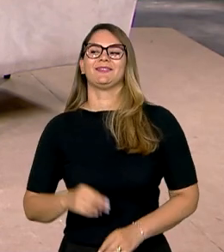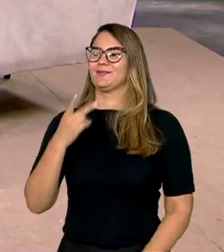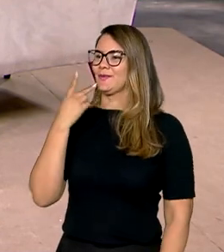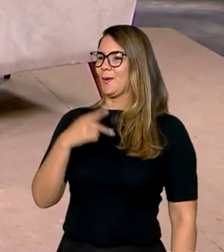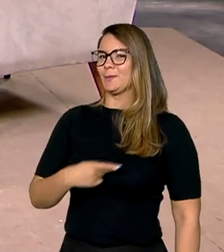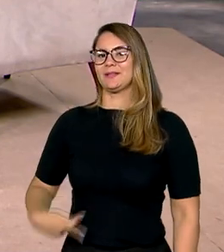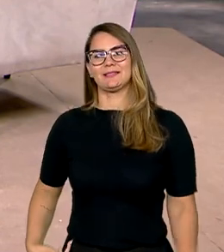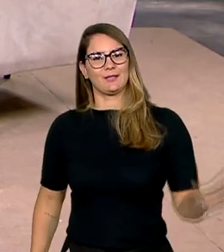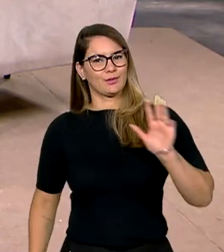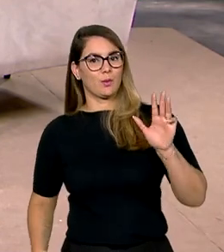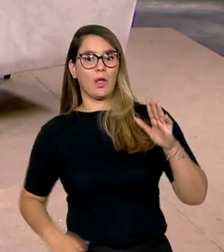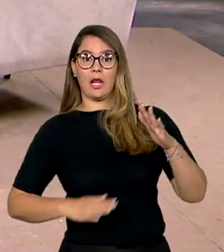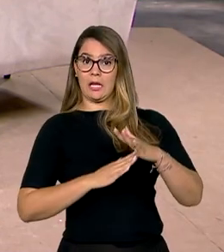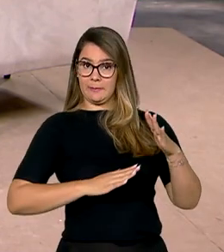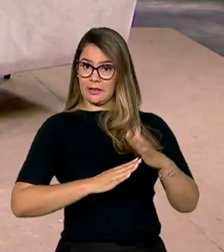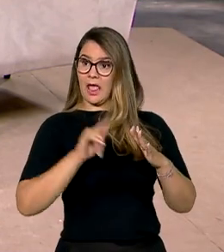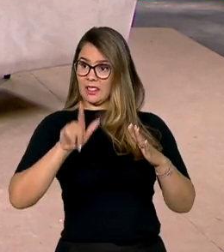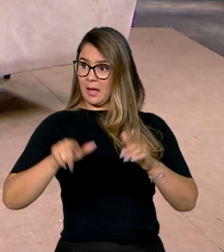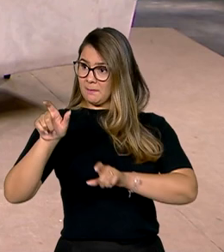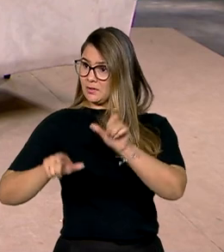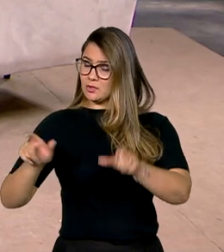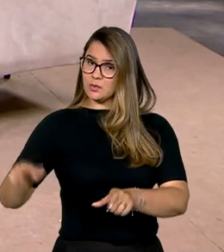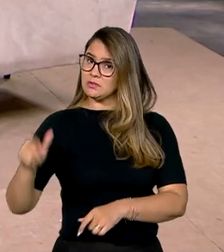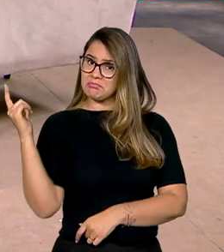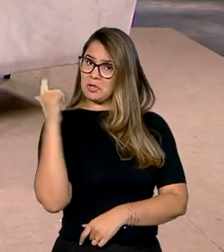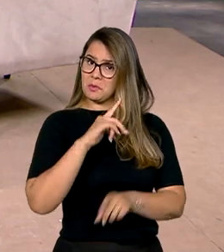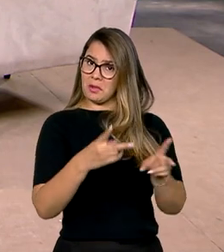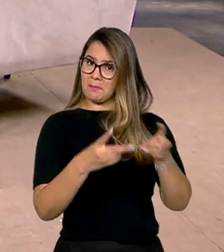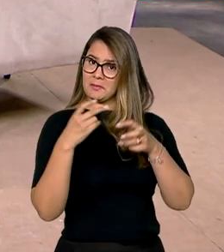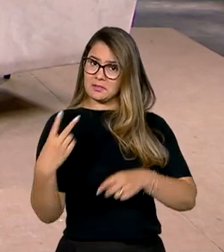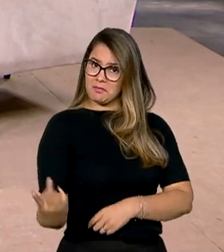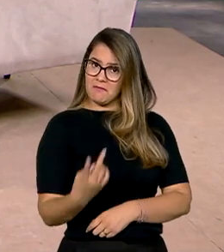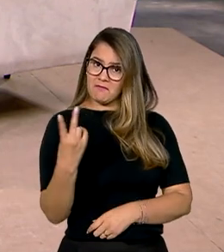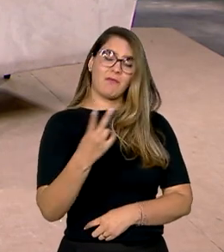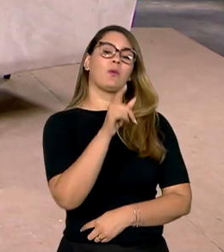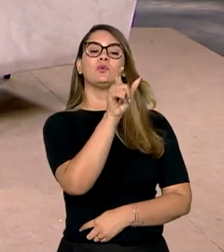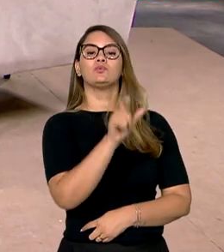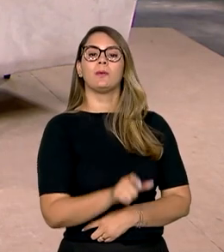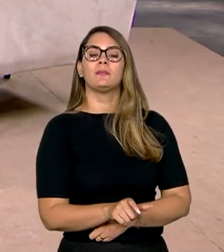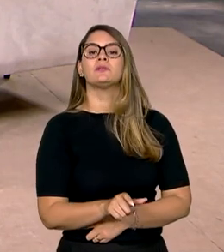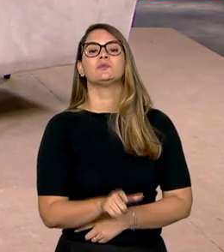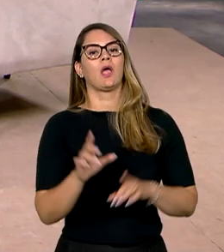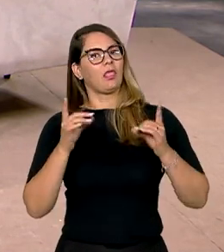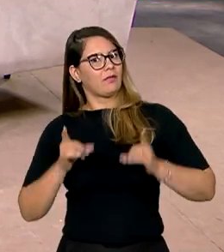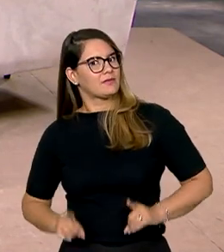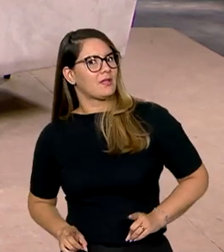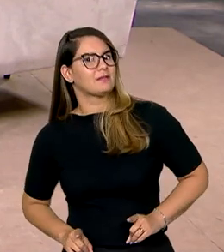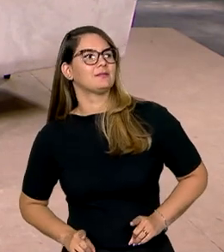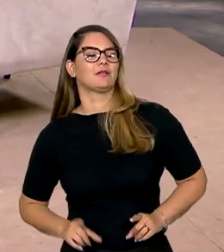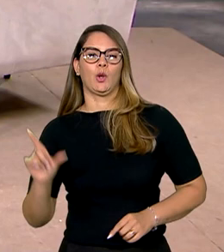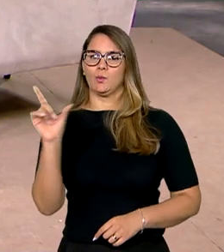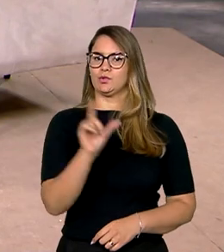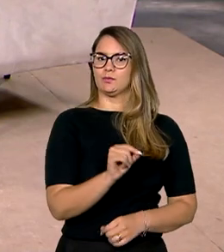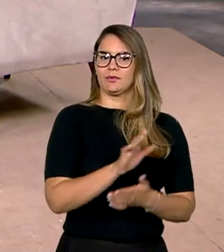o presidente Lula, limitadas são as pessoas que não conseguem ver o valor de uma pessoa com deficiência. Isso não diminui